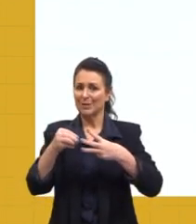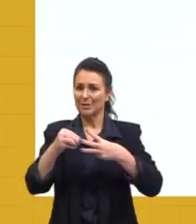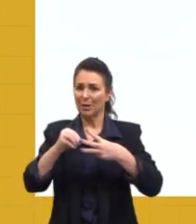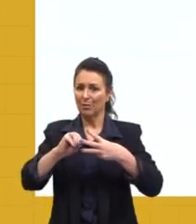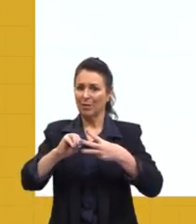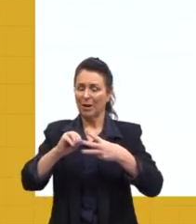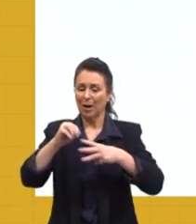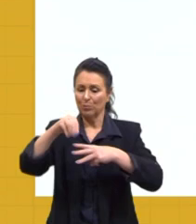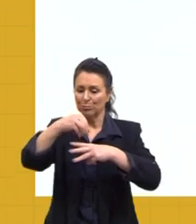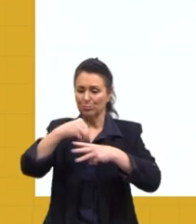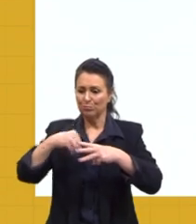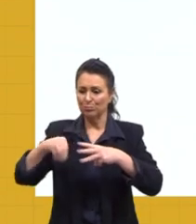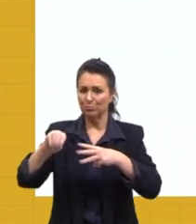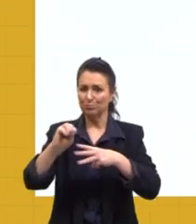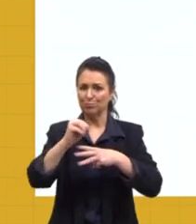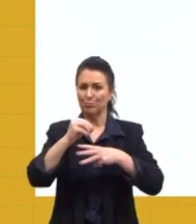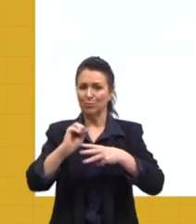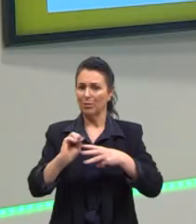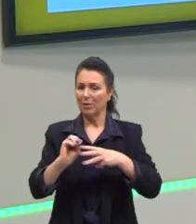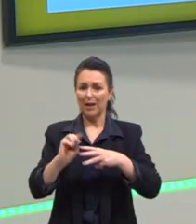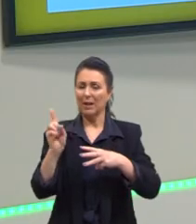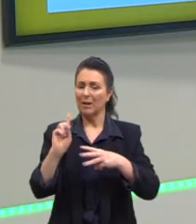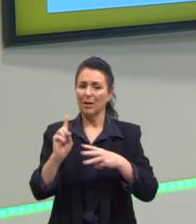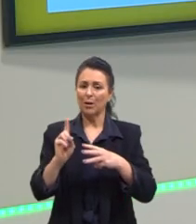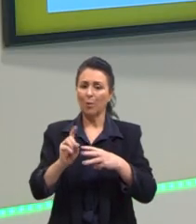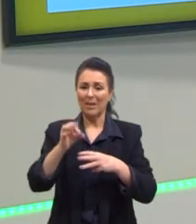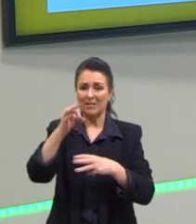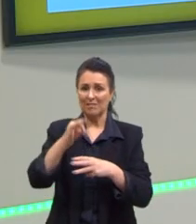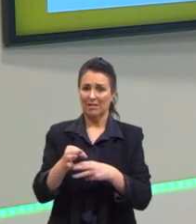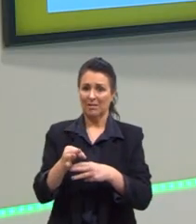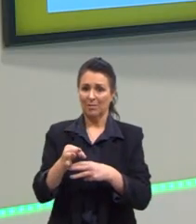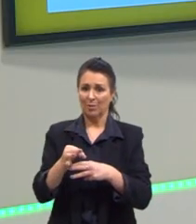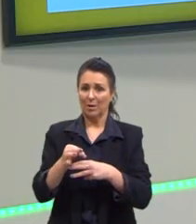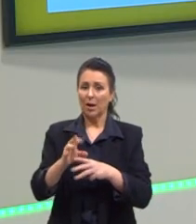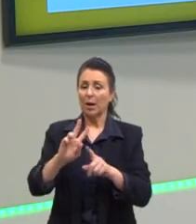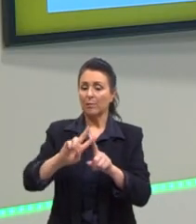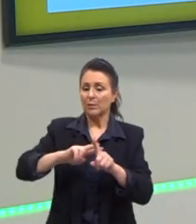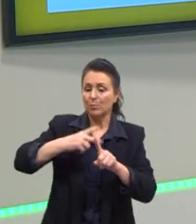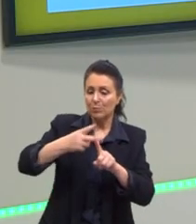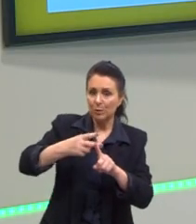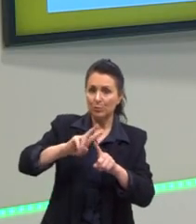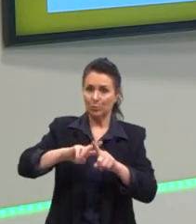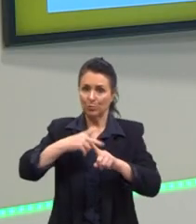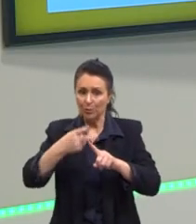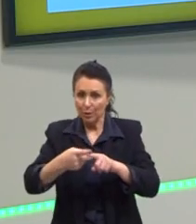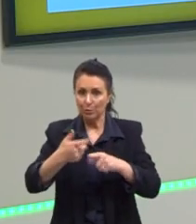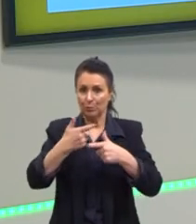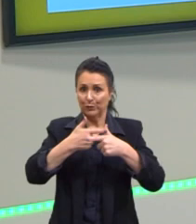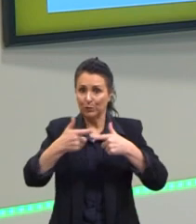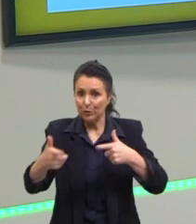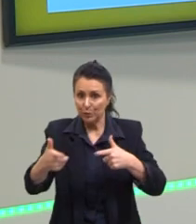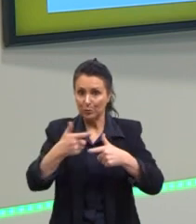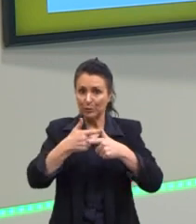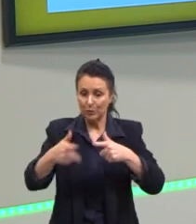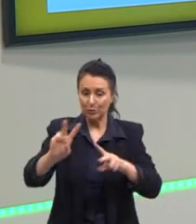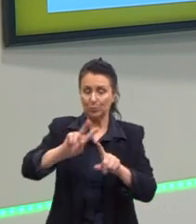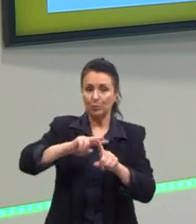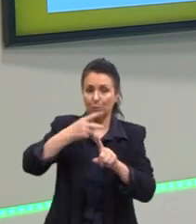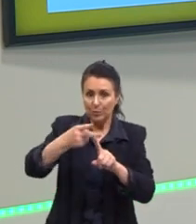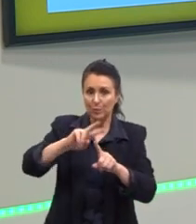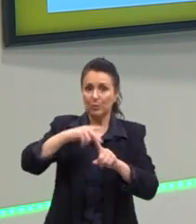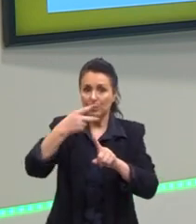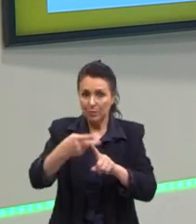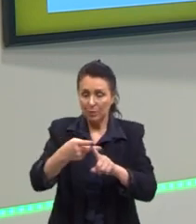O normal, o comum da célula, ela se multiplicar, se dividir, se multiplicar, ela se